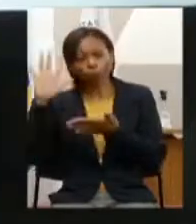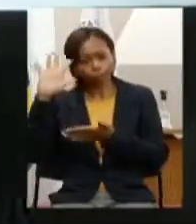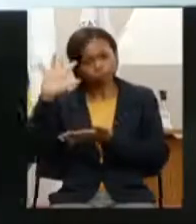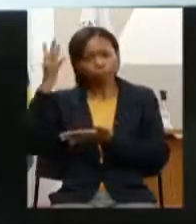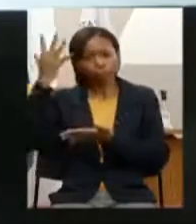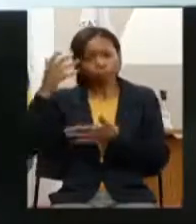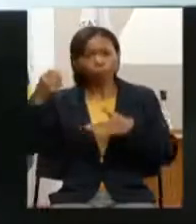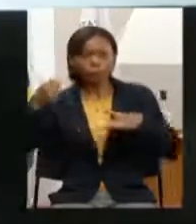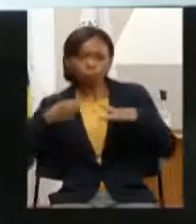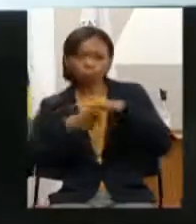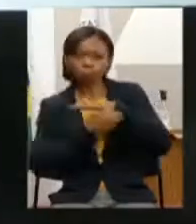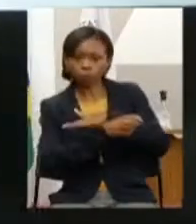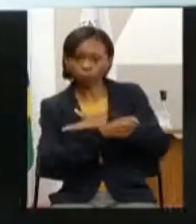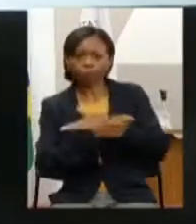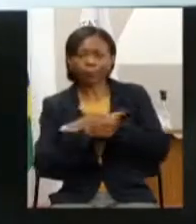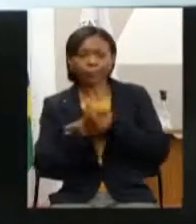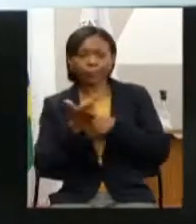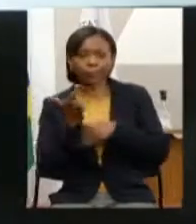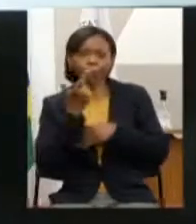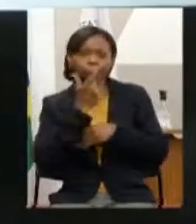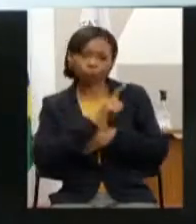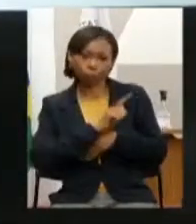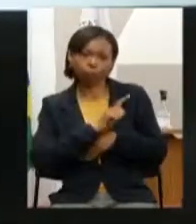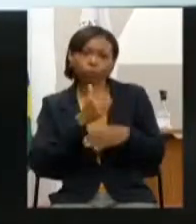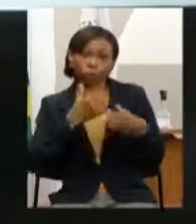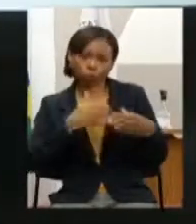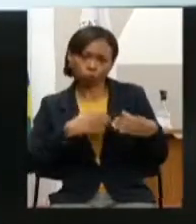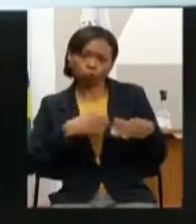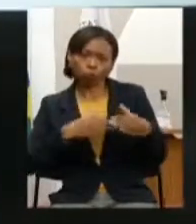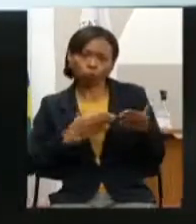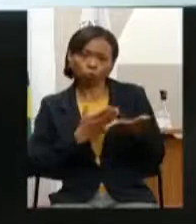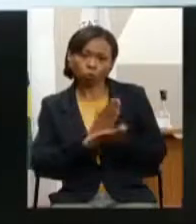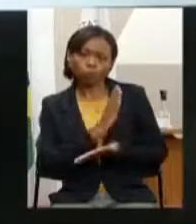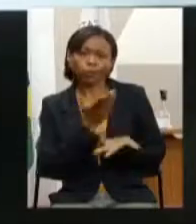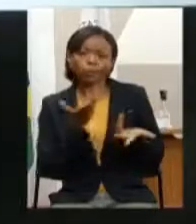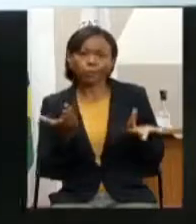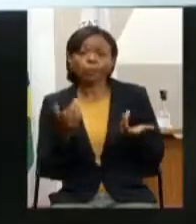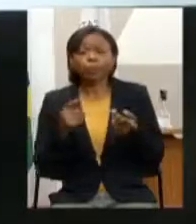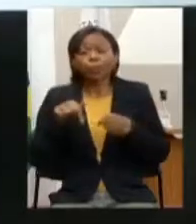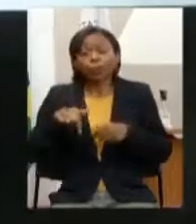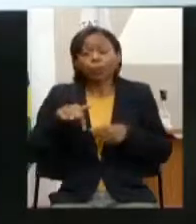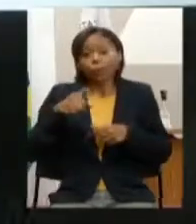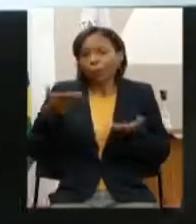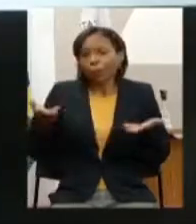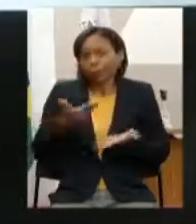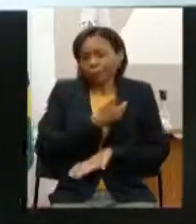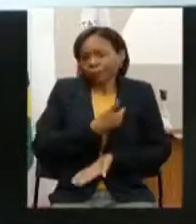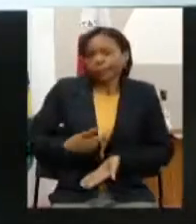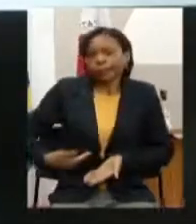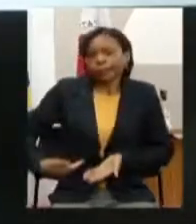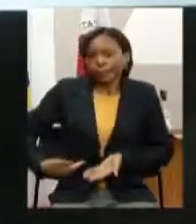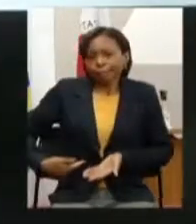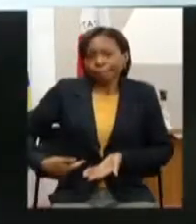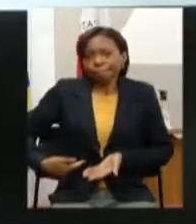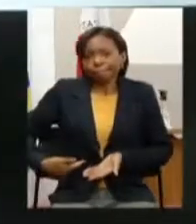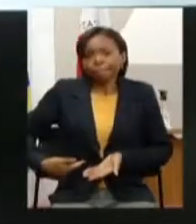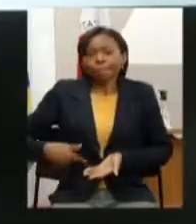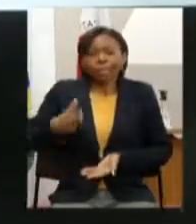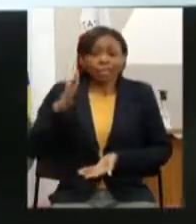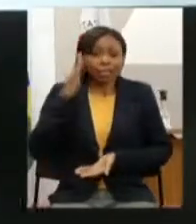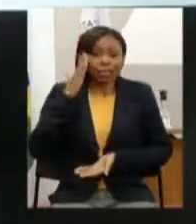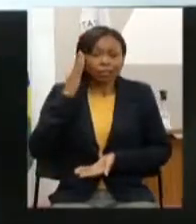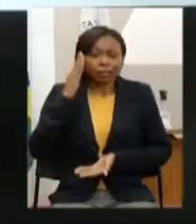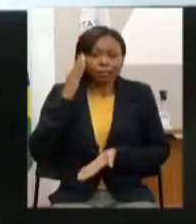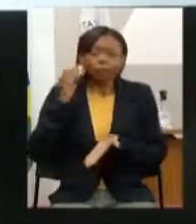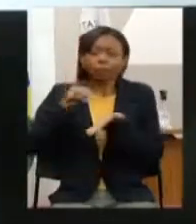nomeações lembrando que o estado da maneira como está hoje a gente entende que existe um déficit